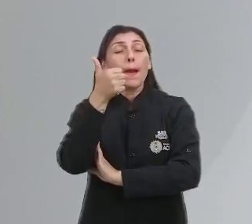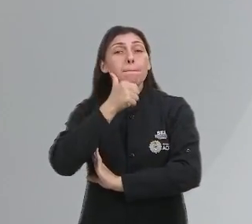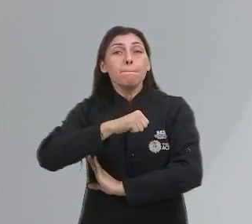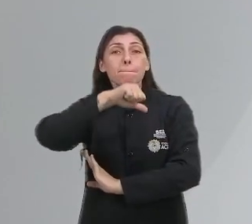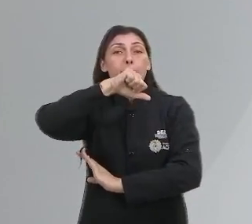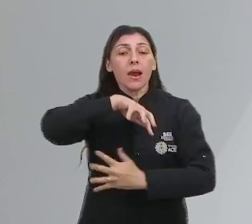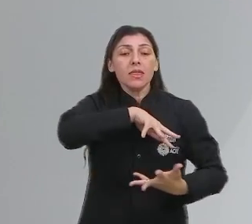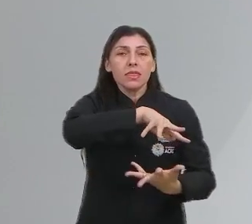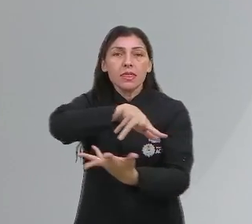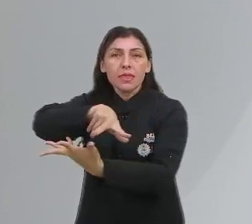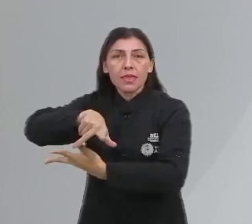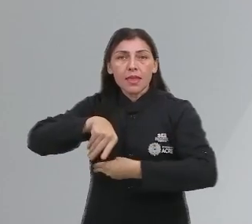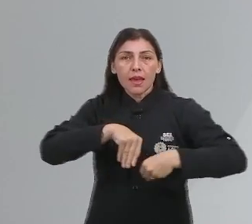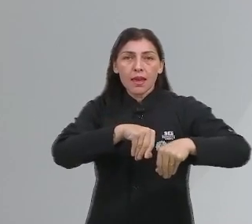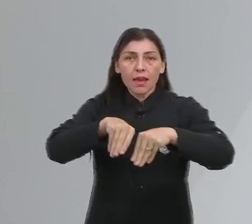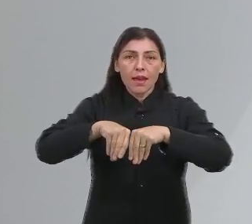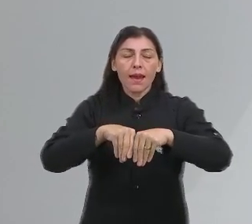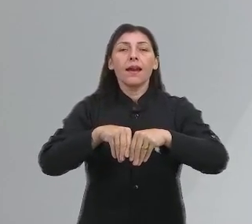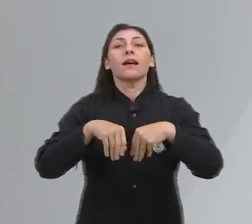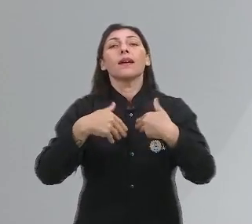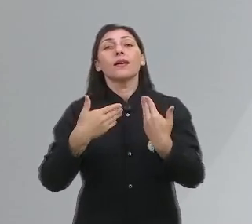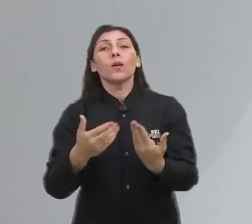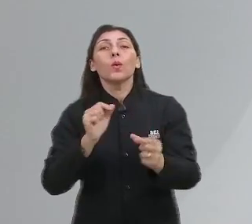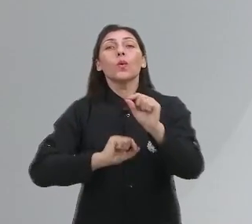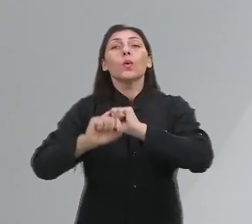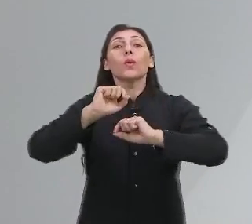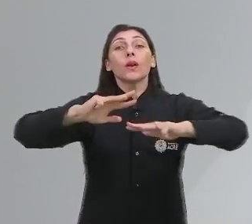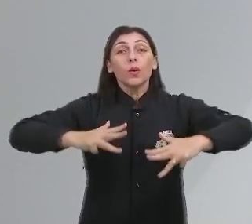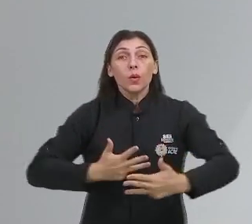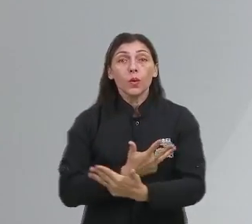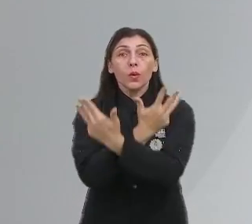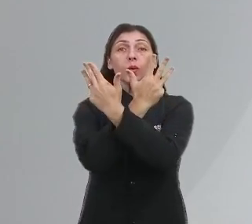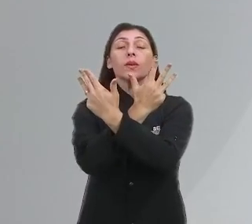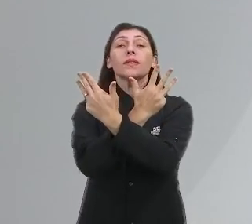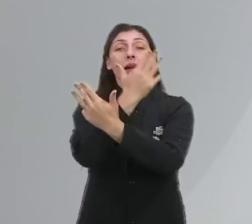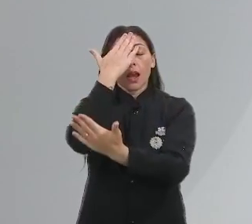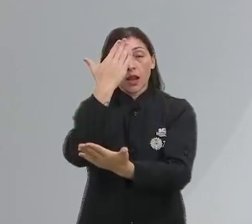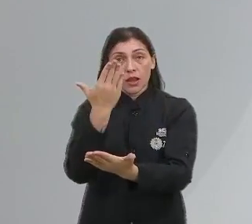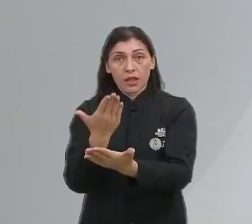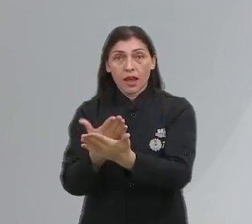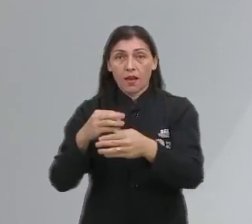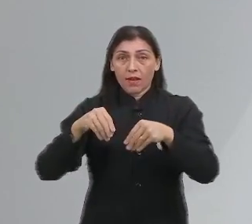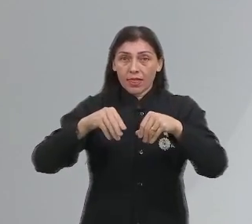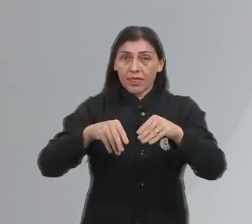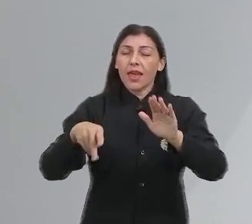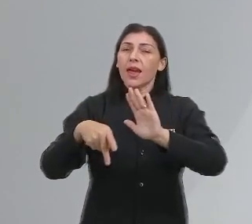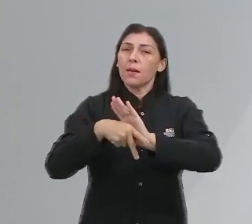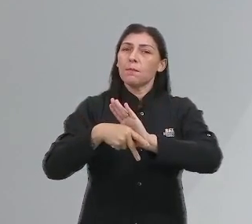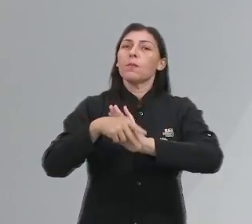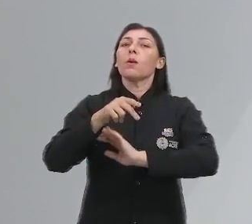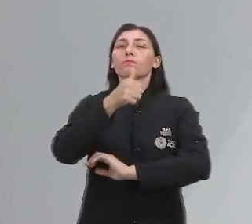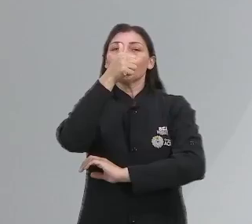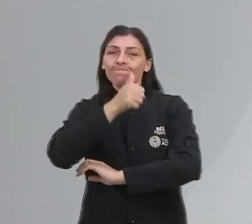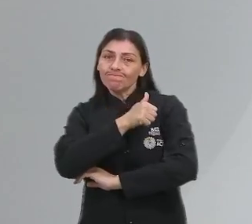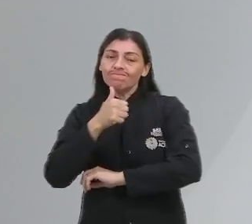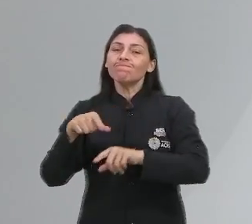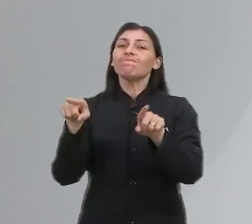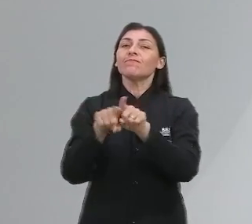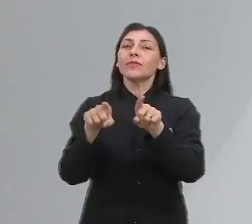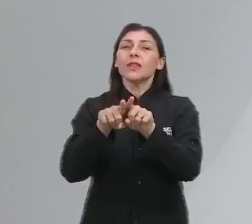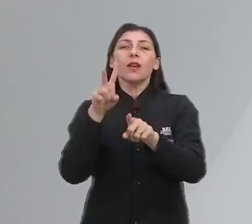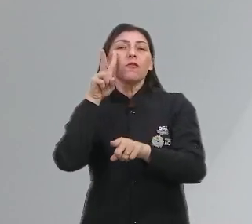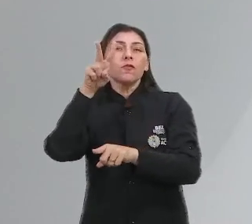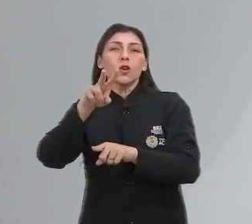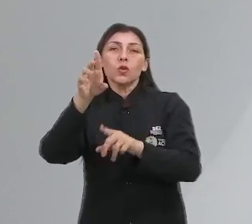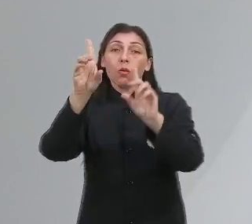terra. Ou seja, aquilo que os incas cultuavam, a terra era um dos elementos sagrados e que era vista